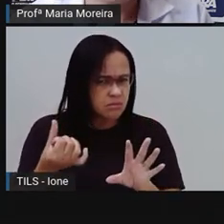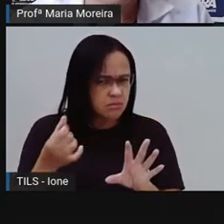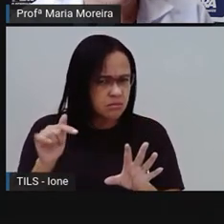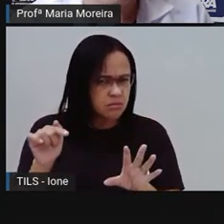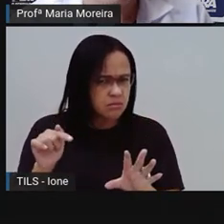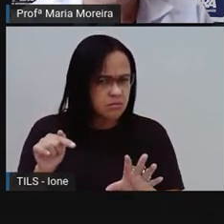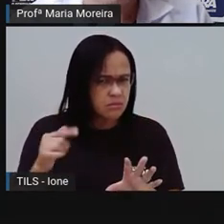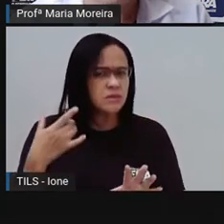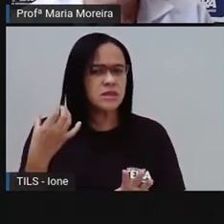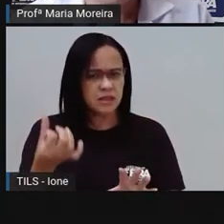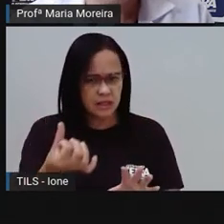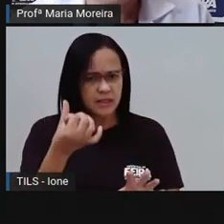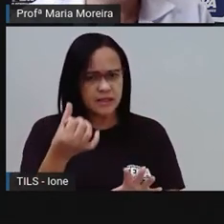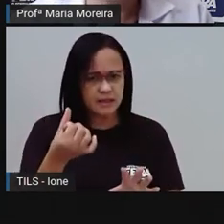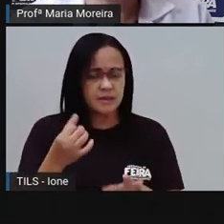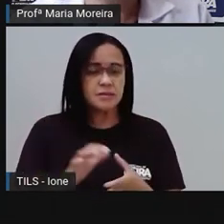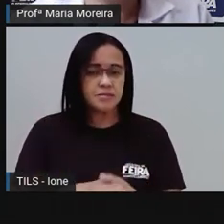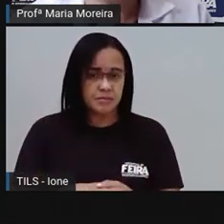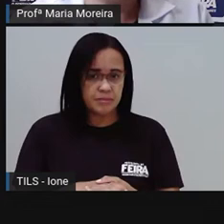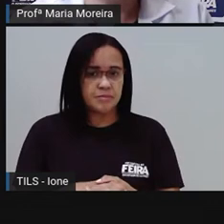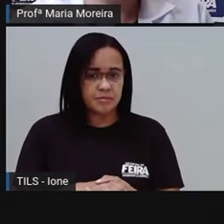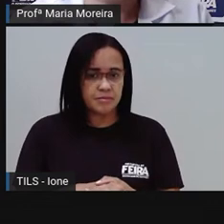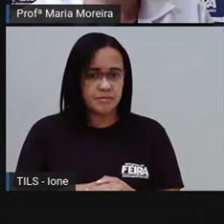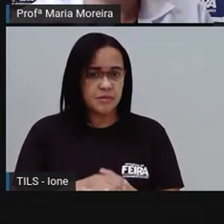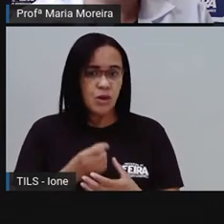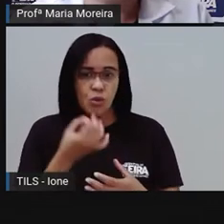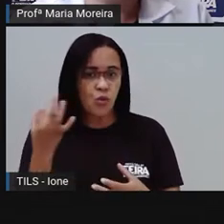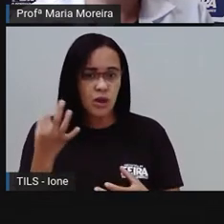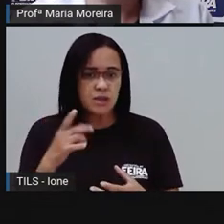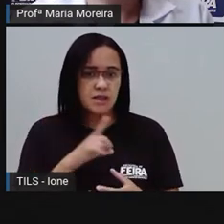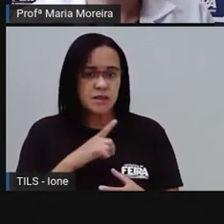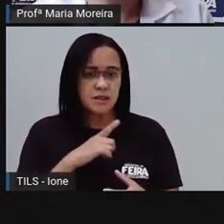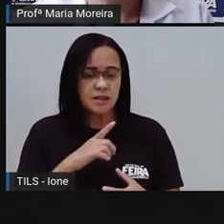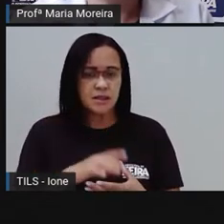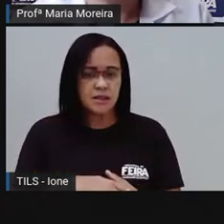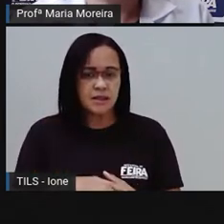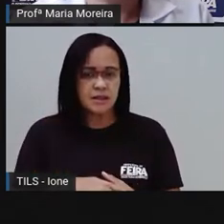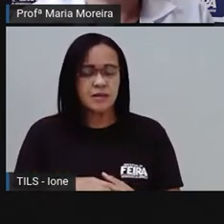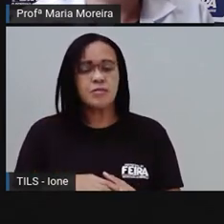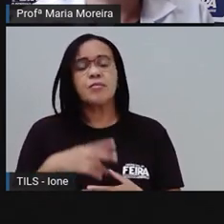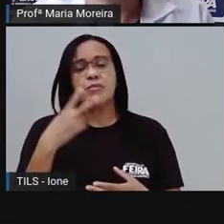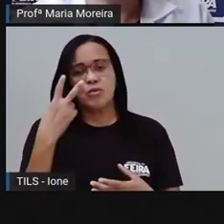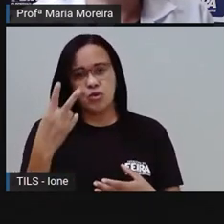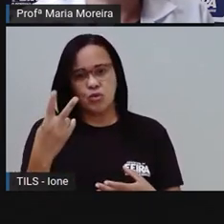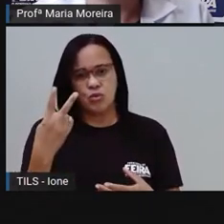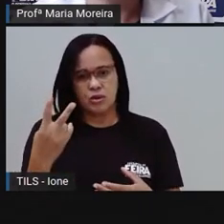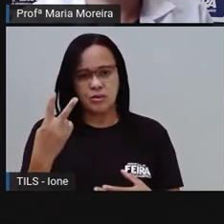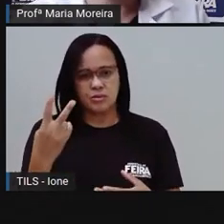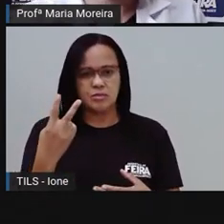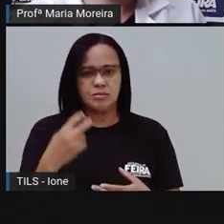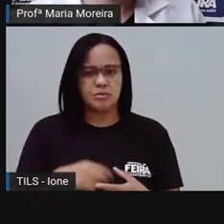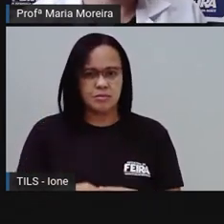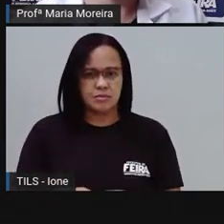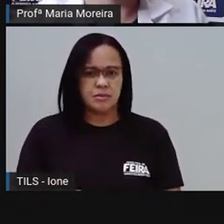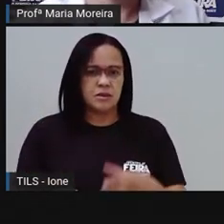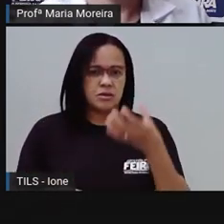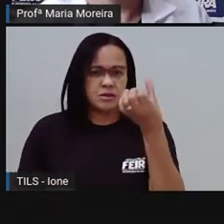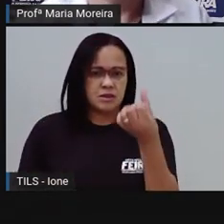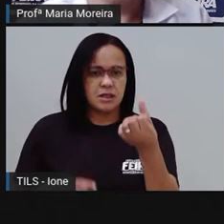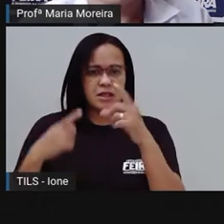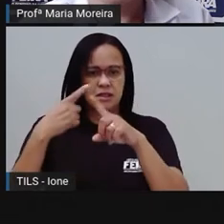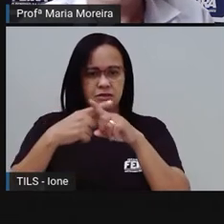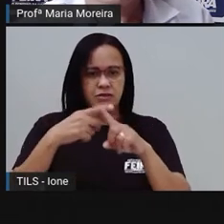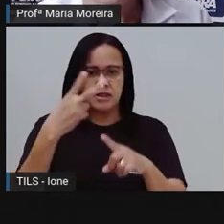Seis carrinhos. E eles estão aqui quantas vezes? Ó. Duas vezes. E isso será igual a quanto?